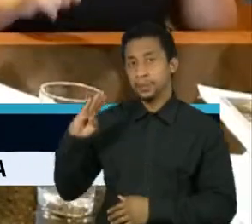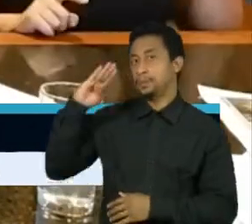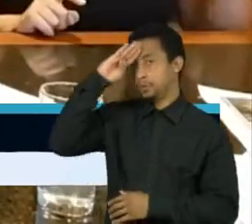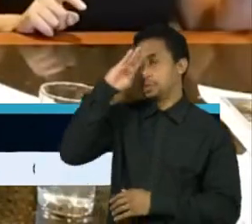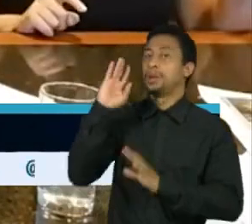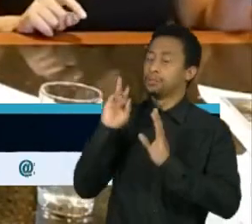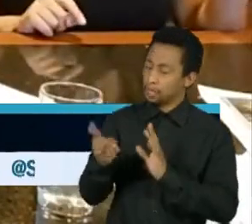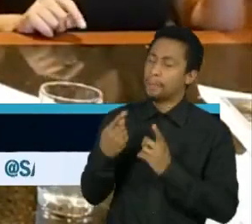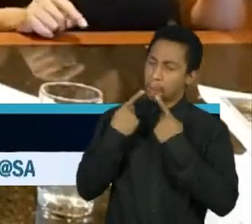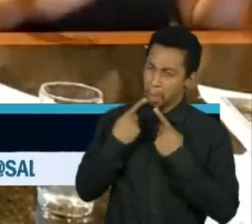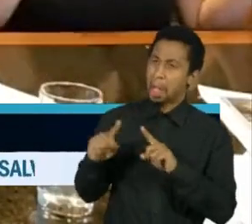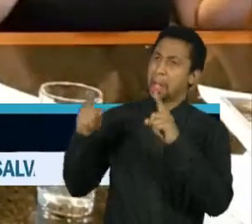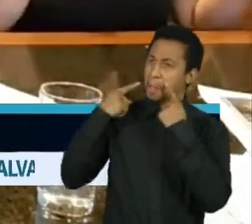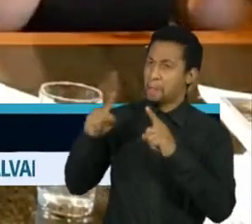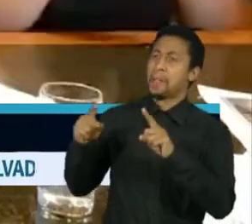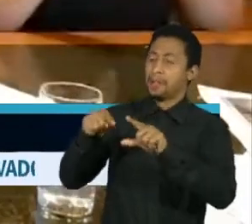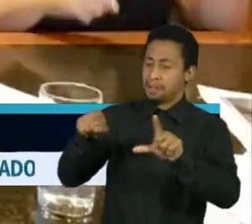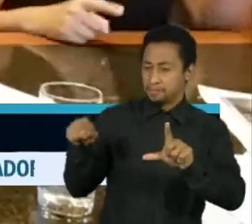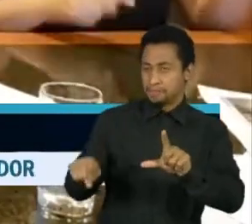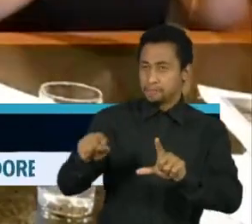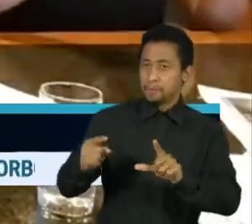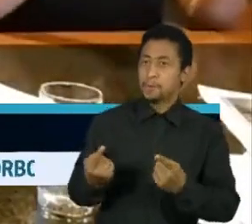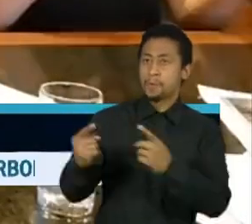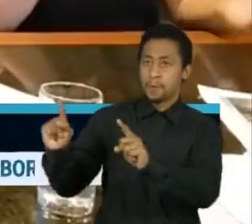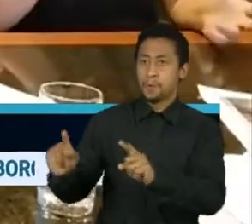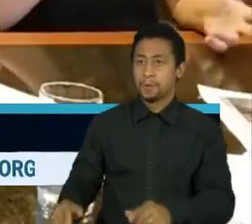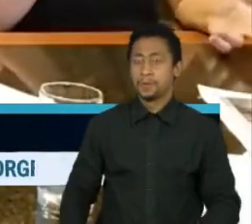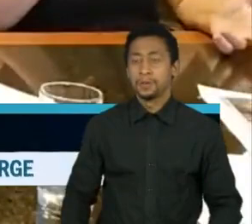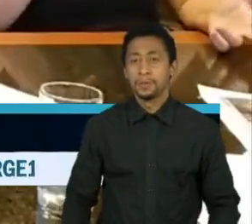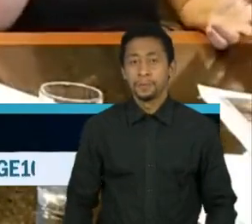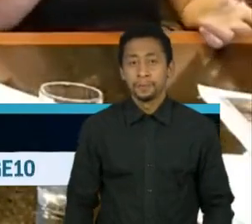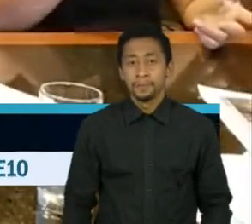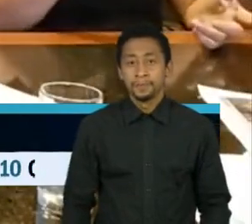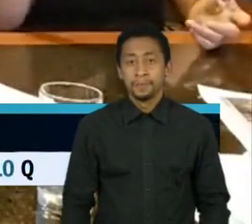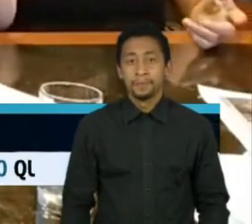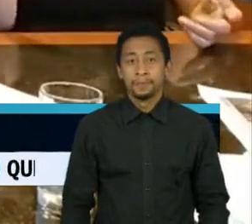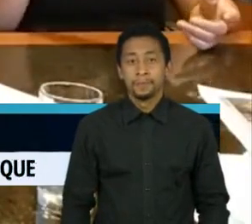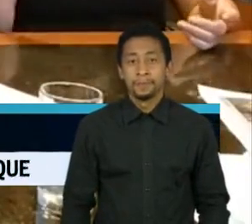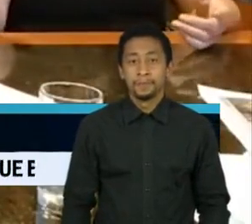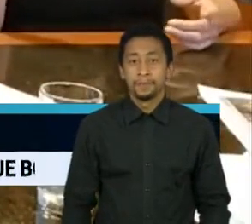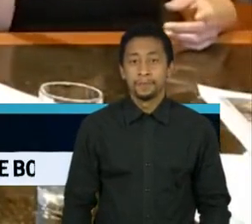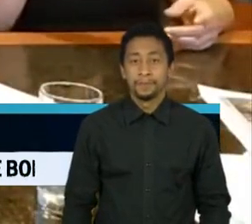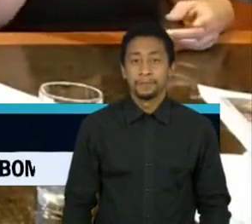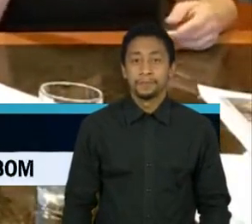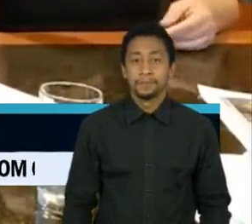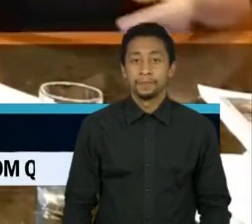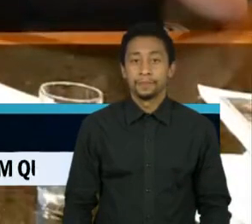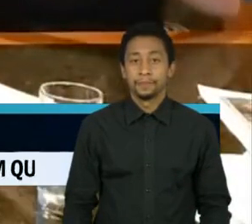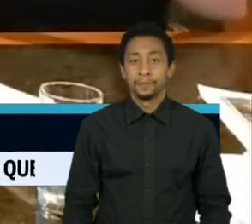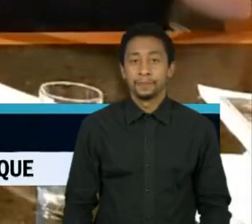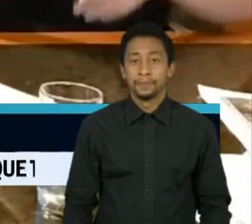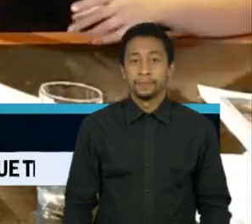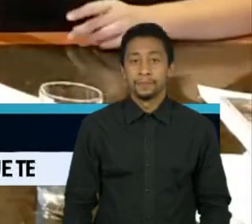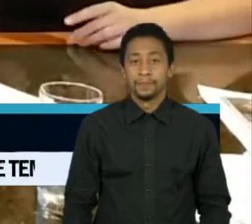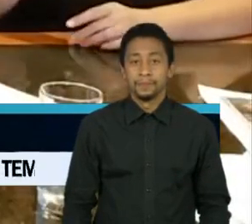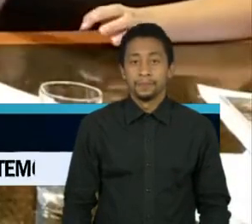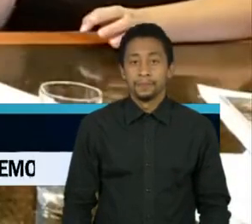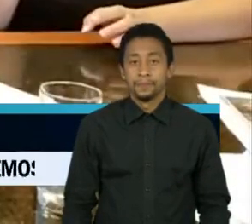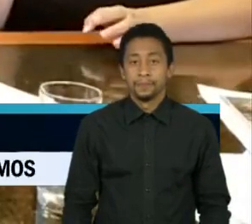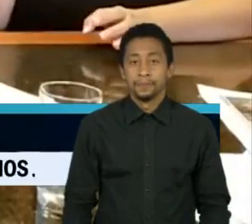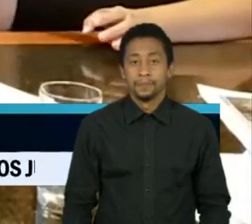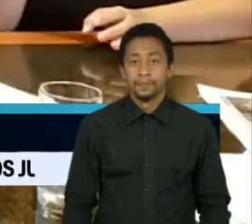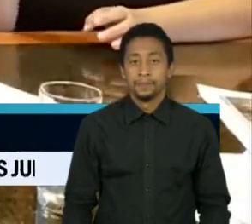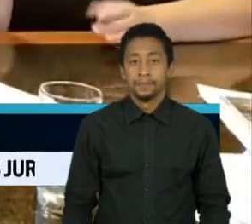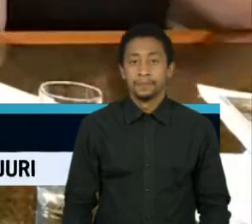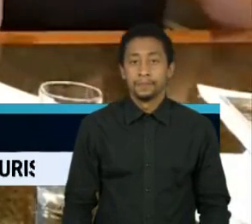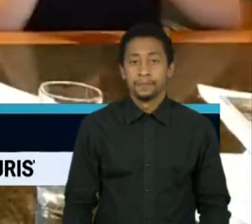criticou a urna eletrônica. A gente não pode permitir que em 22, temos uma eleição aqui, hoje ele não possa ser agitado.